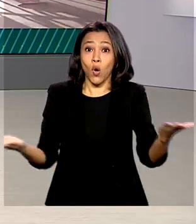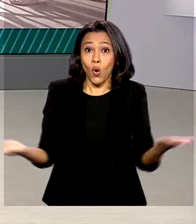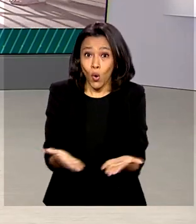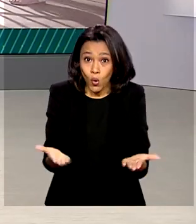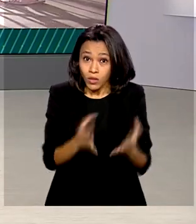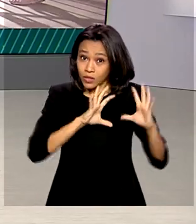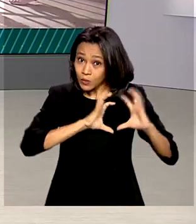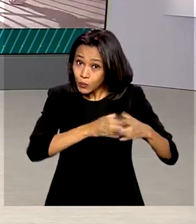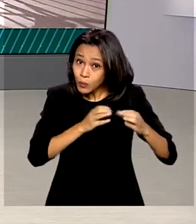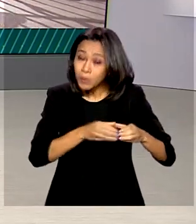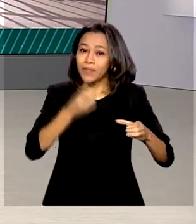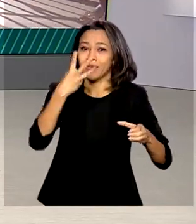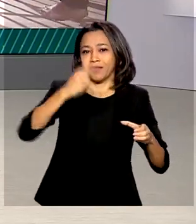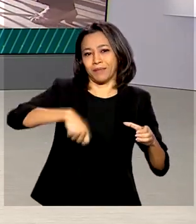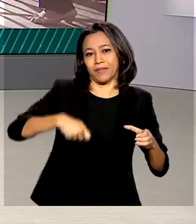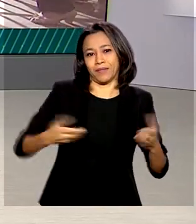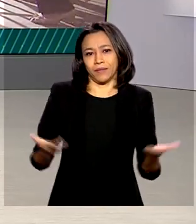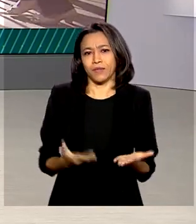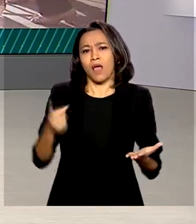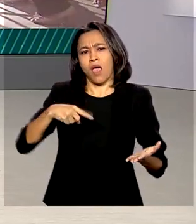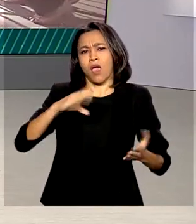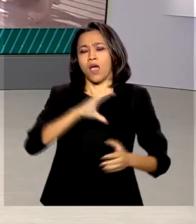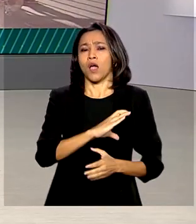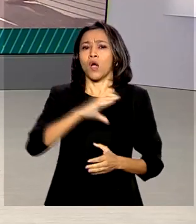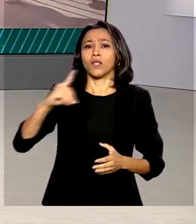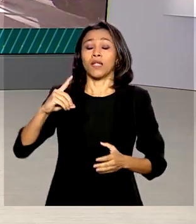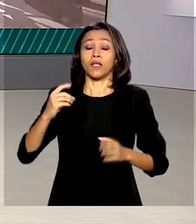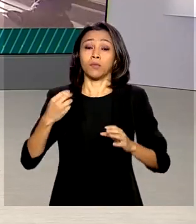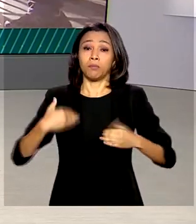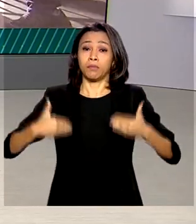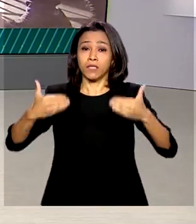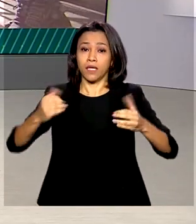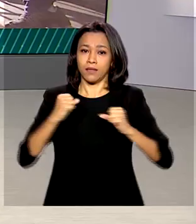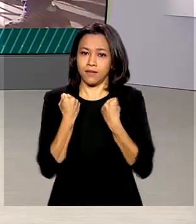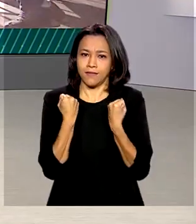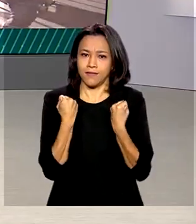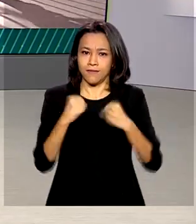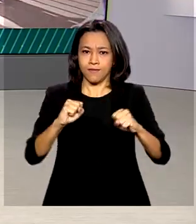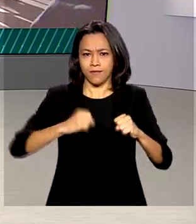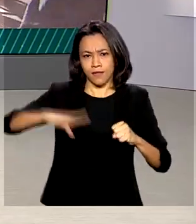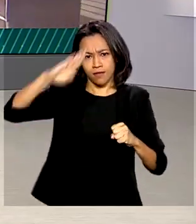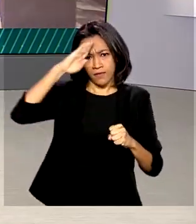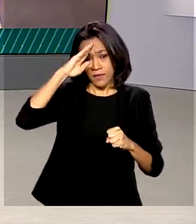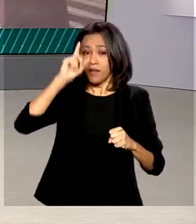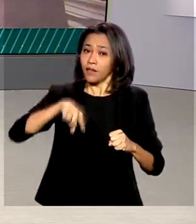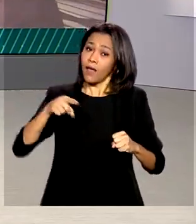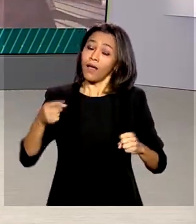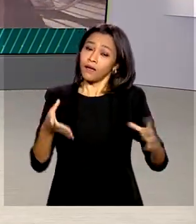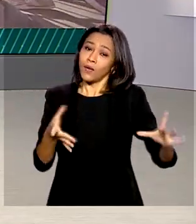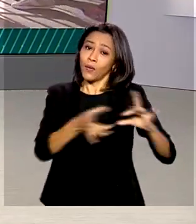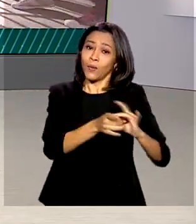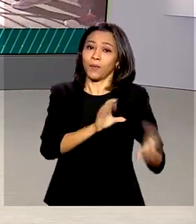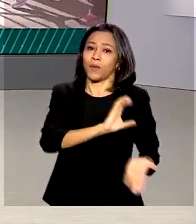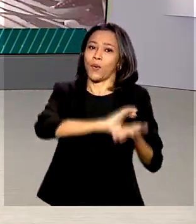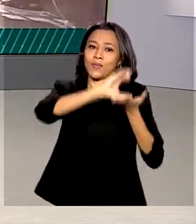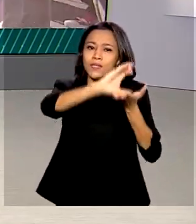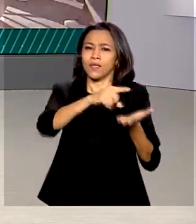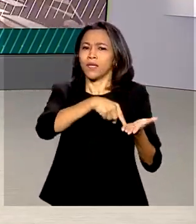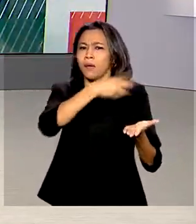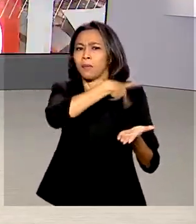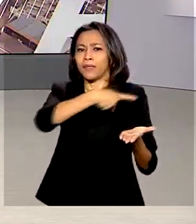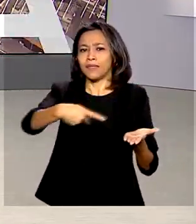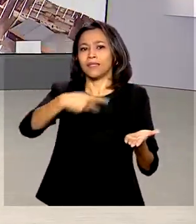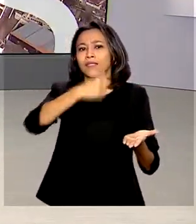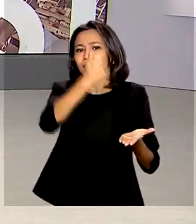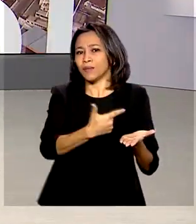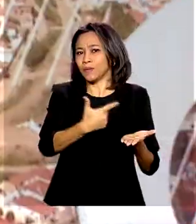operação é coordenada pelo Ministério da Defesa e está entre as ações do Conselho Nacional da Amazônia, que é comandado pelo vice-presidente